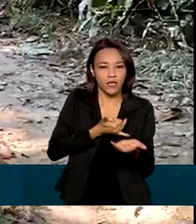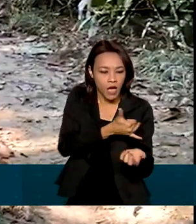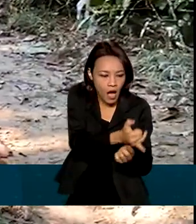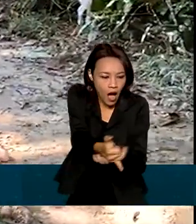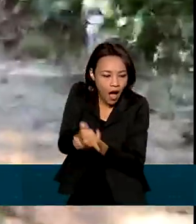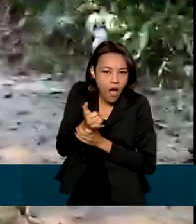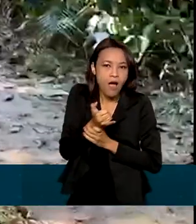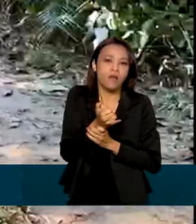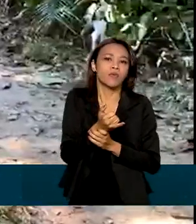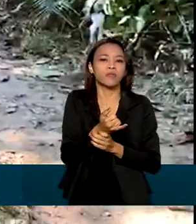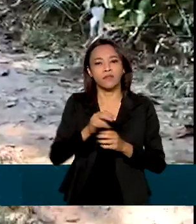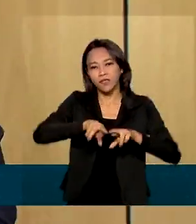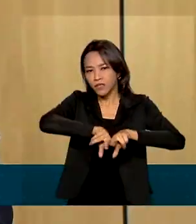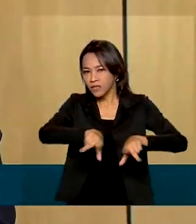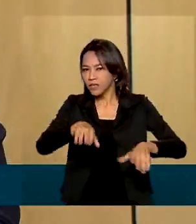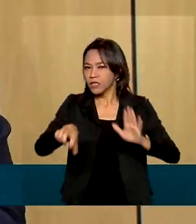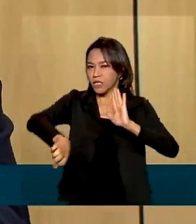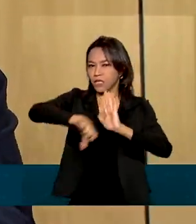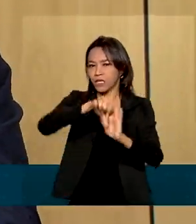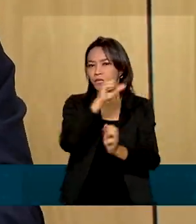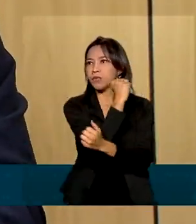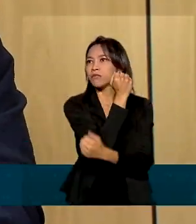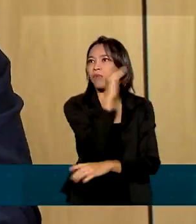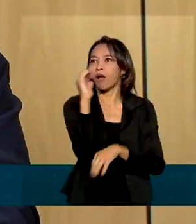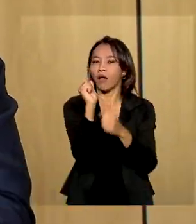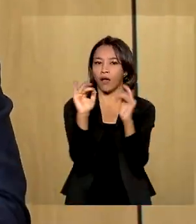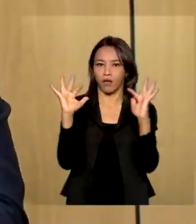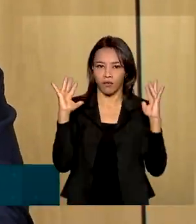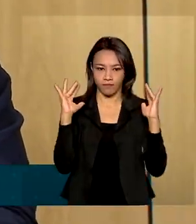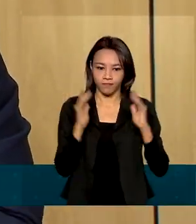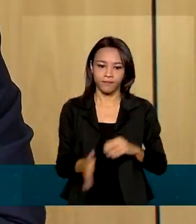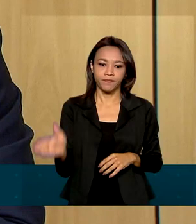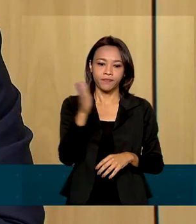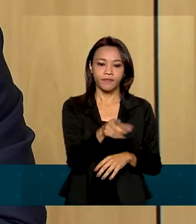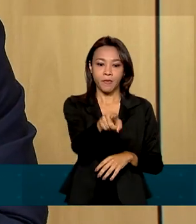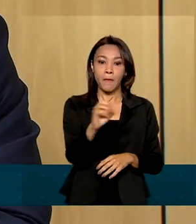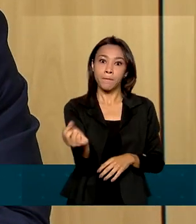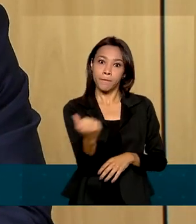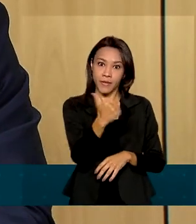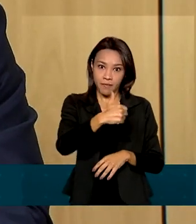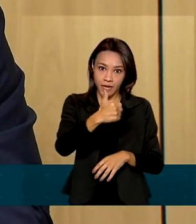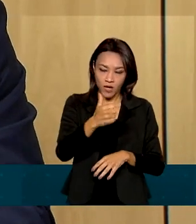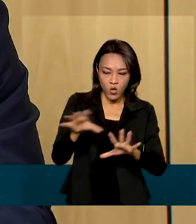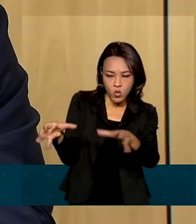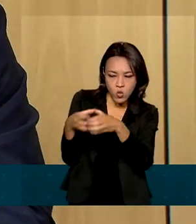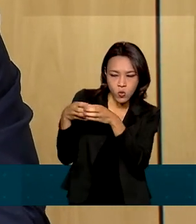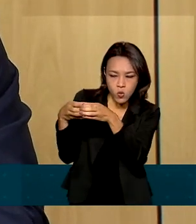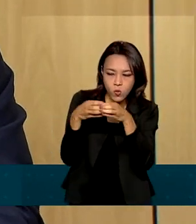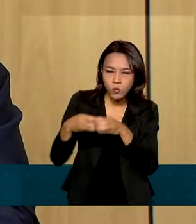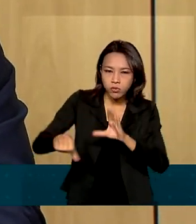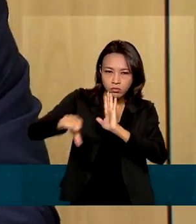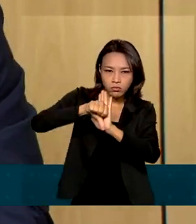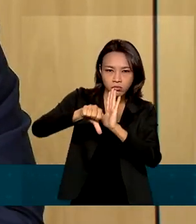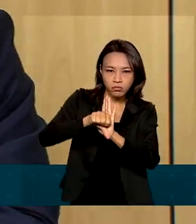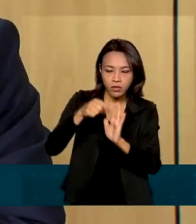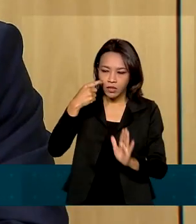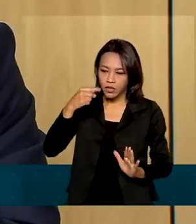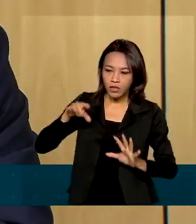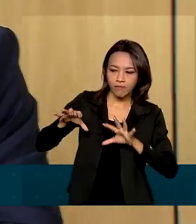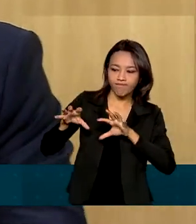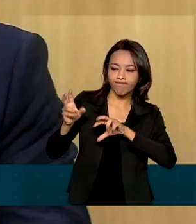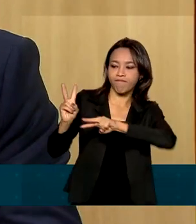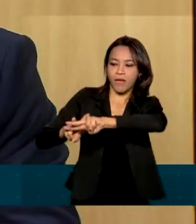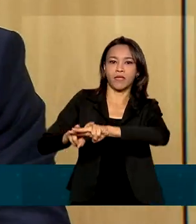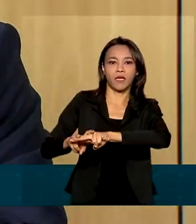corrupção e crimes ambientais. Primeiro, investigar facções criminosas e prender suas lideranças.